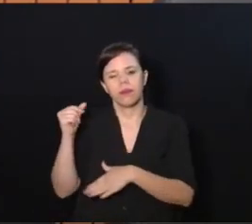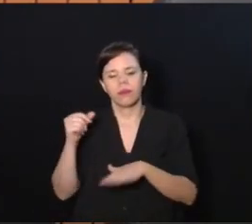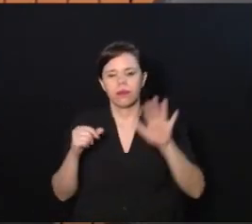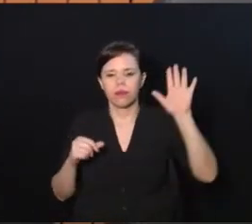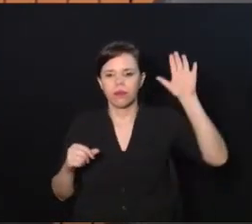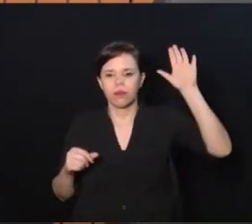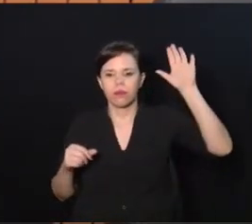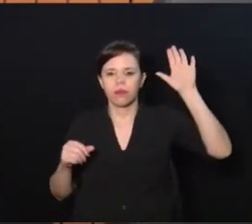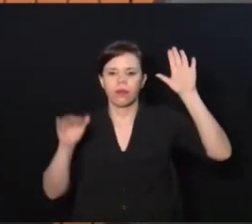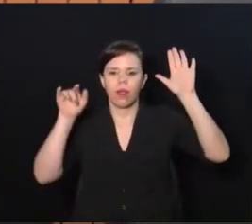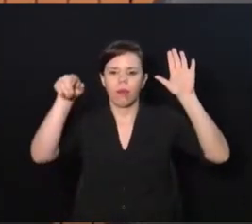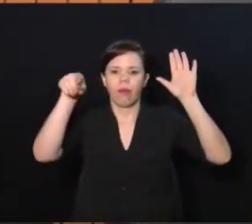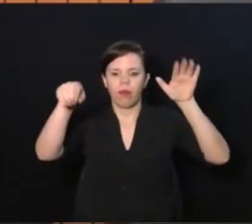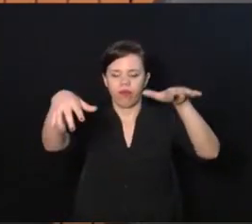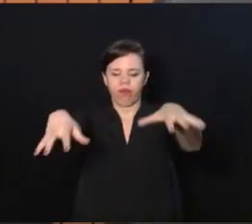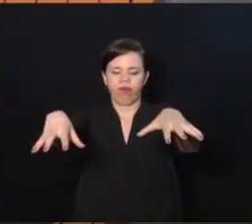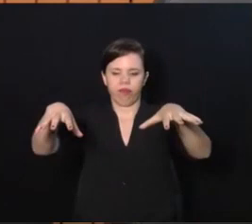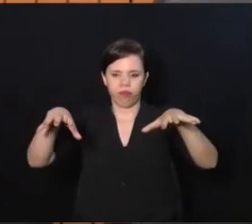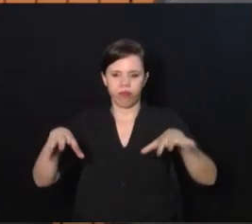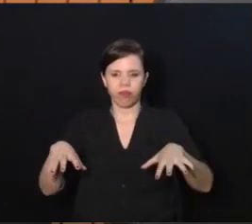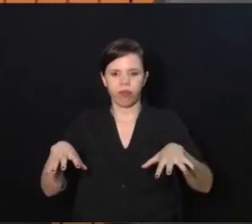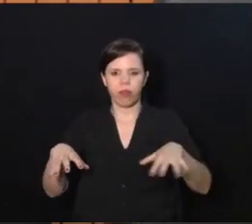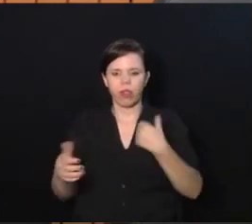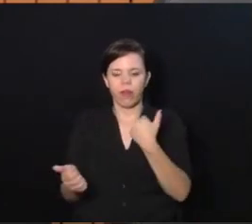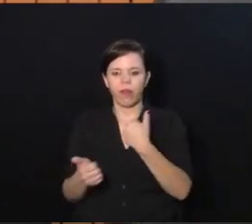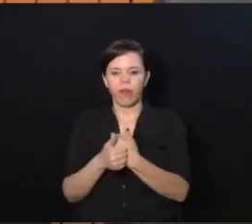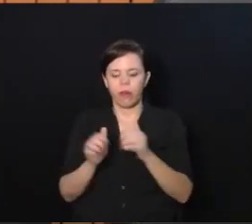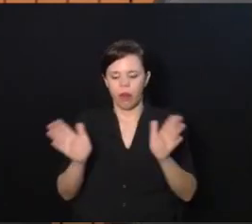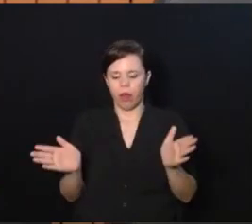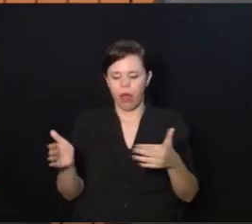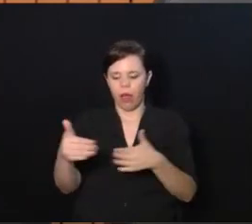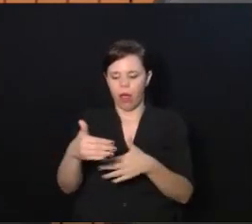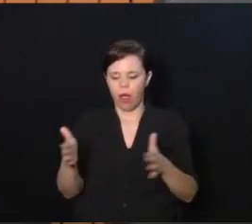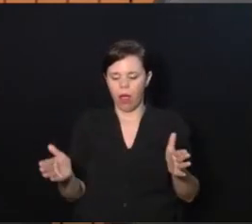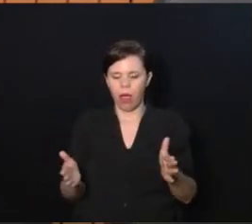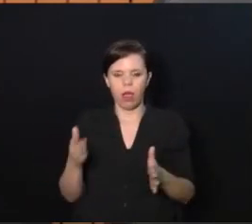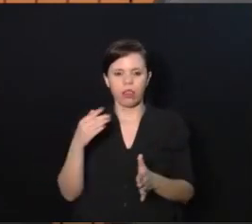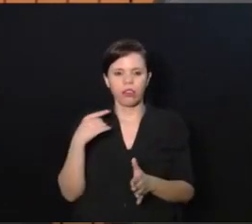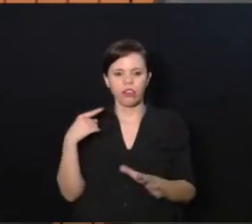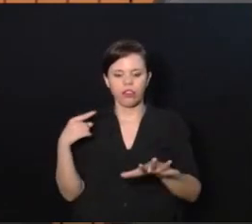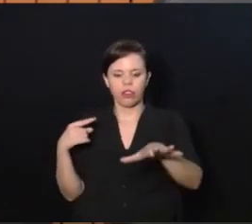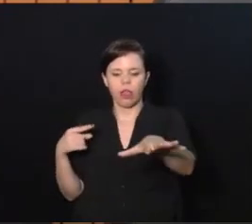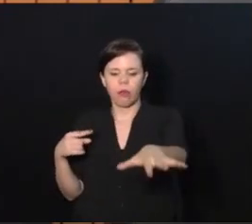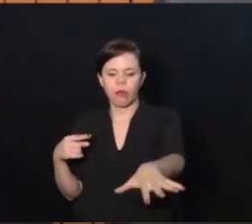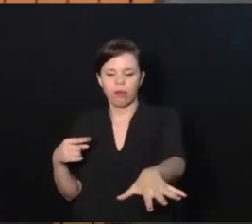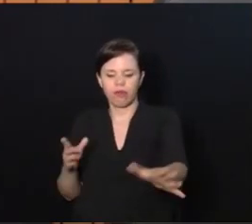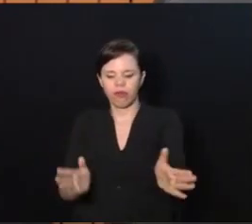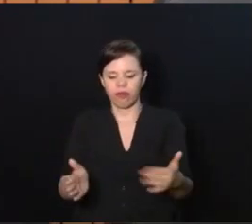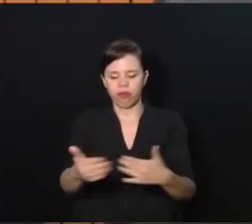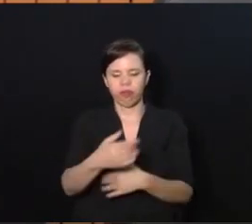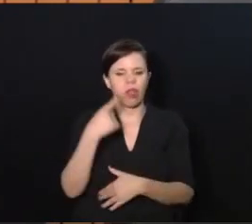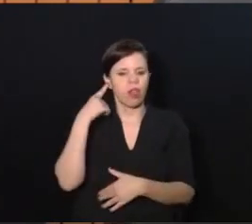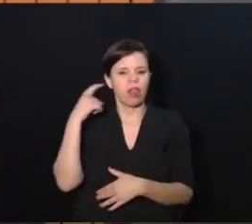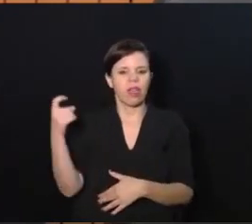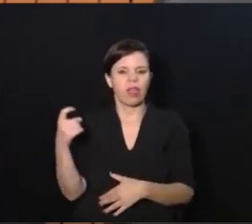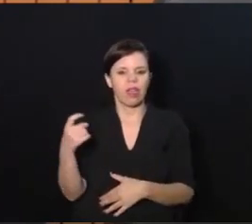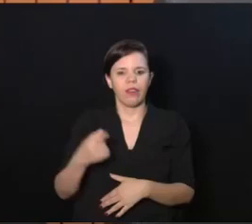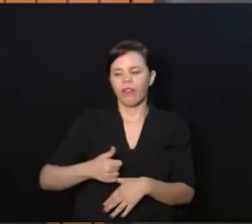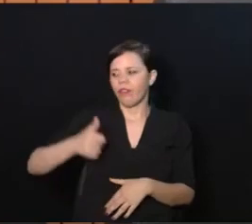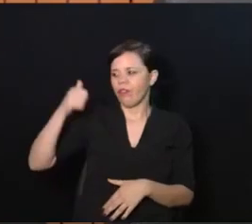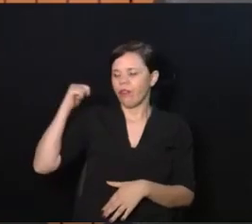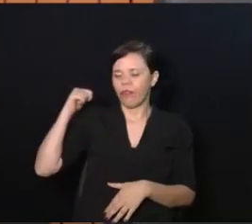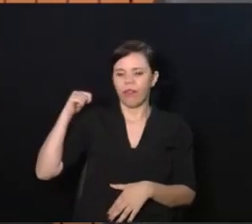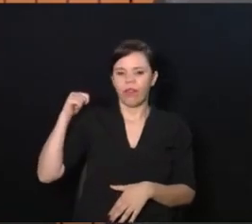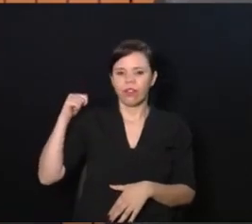a mão para o altar, só que ele estava próximo de uma caixa de som que estava atrás e ele estendeu a mão para a caixa de som. E ele ficou de costas para o